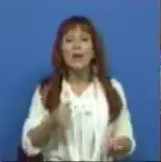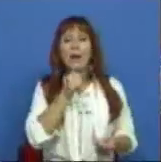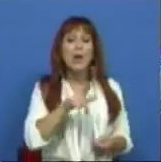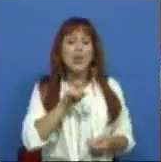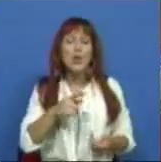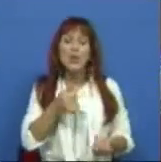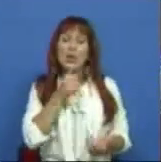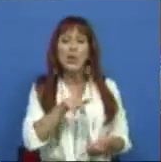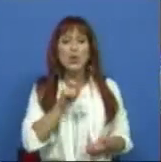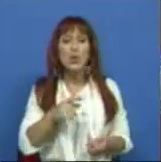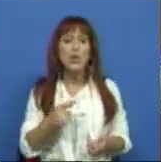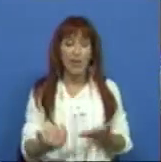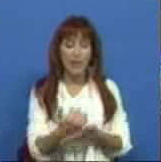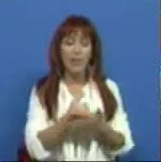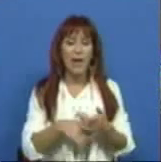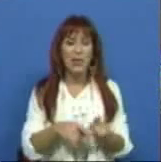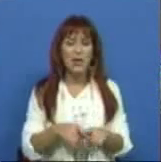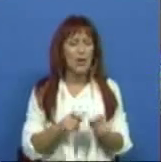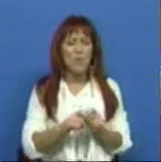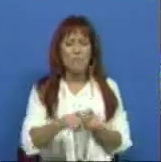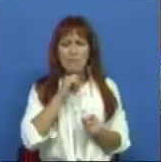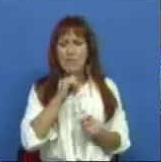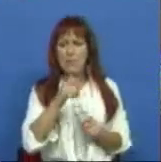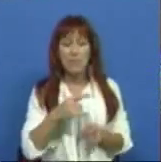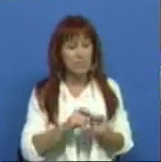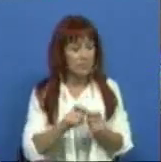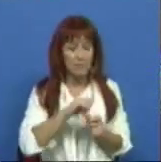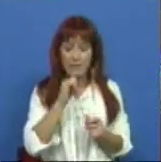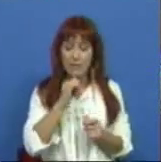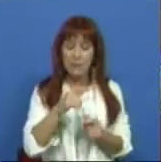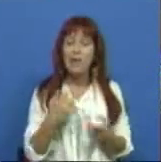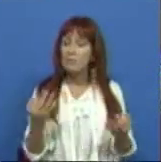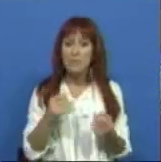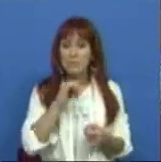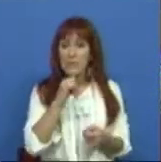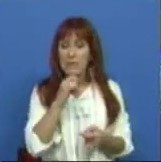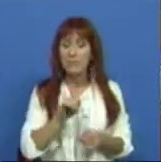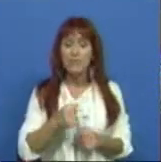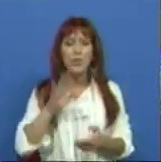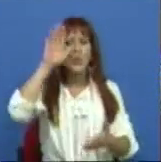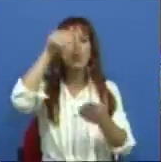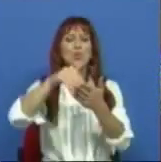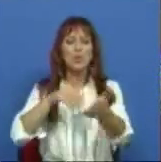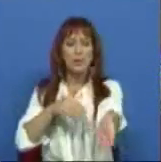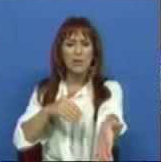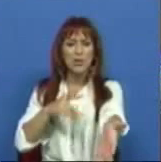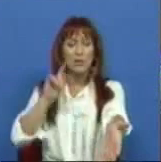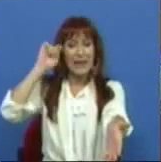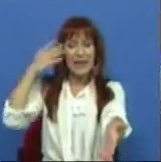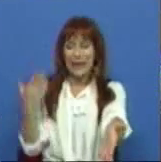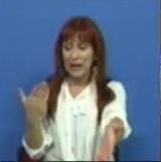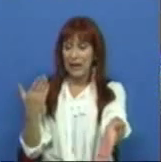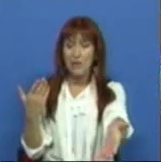escolhas. São escolhas e são dados que não medem ainda, que não medem ainda efetivamente as consequências da